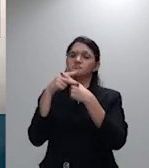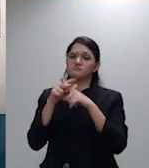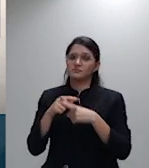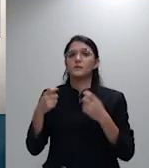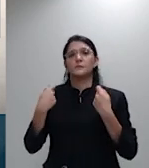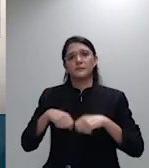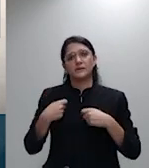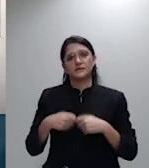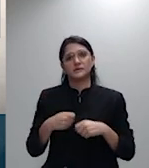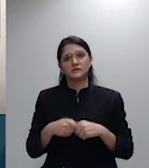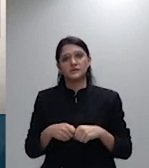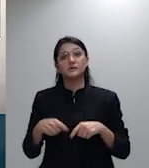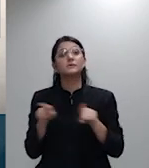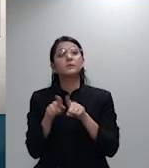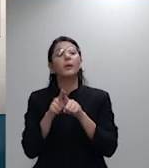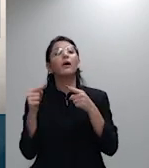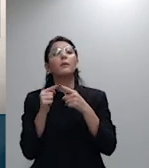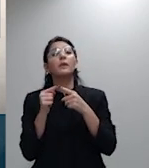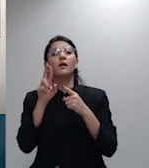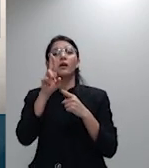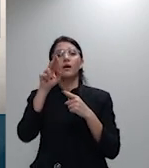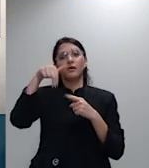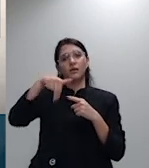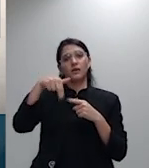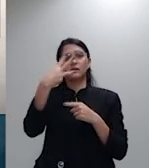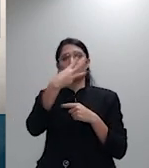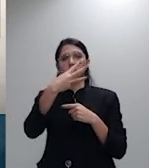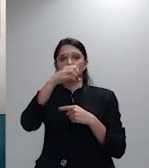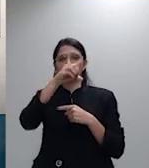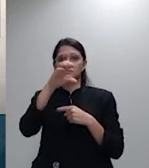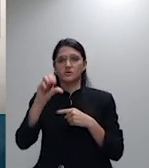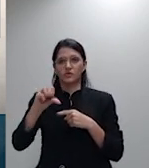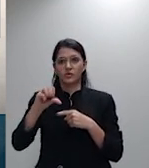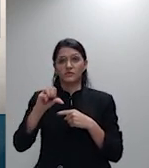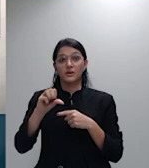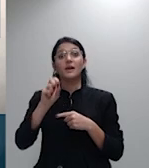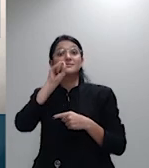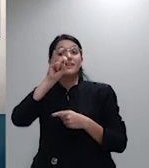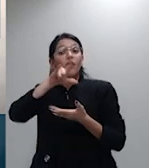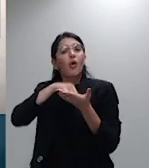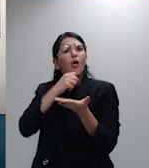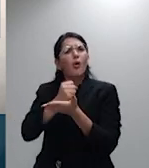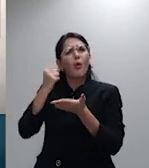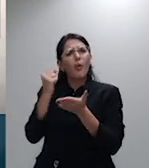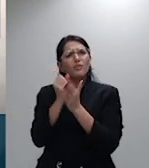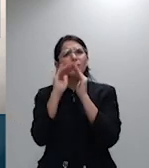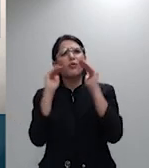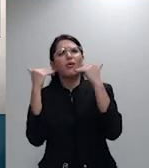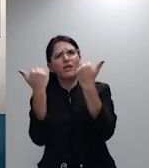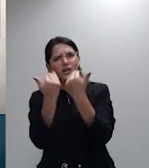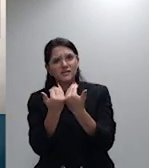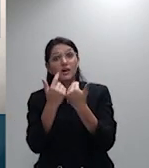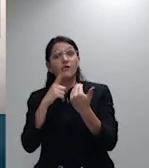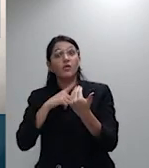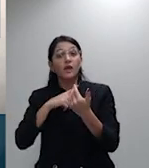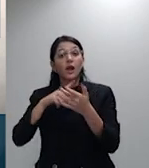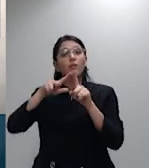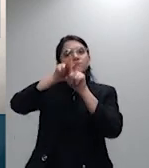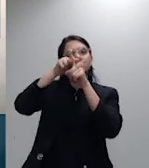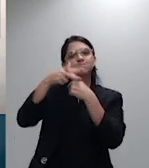309 e via de regra os contratos coletivos não tem o reajuste controlado pela ENS e isso gera